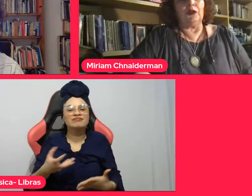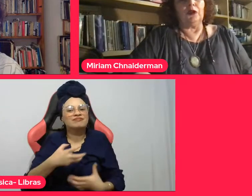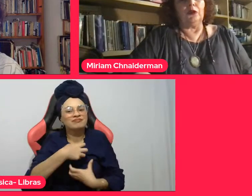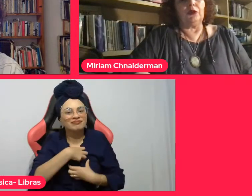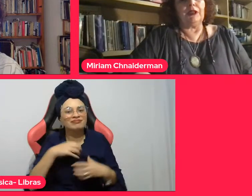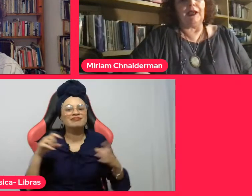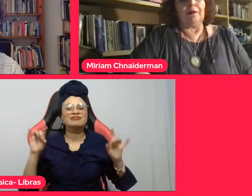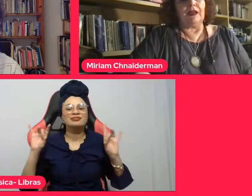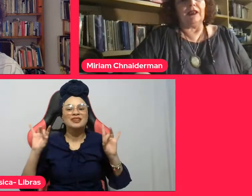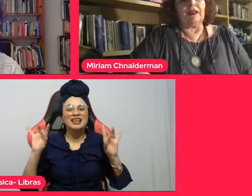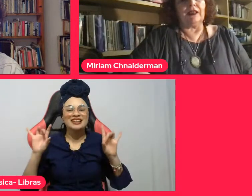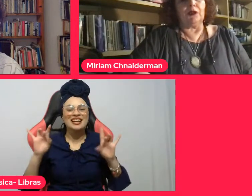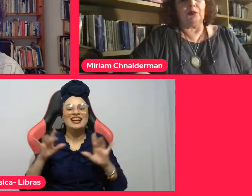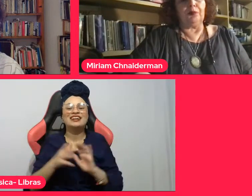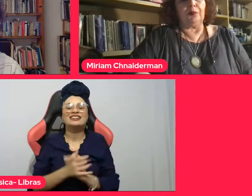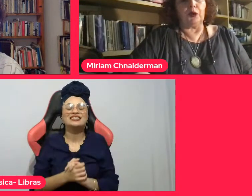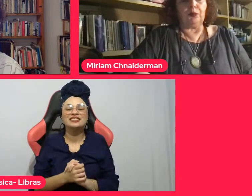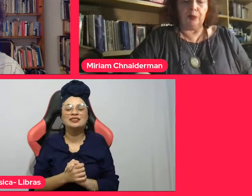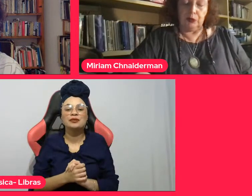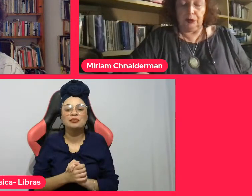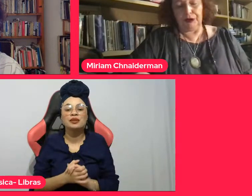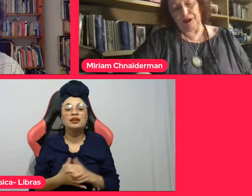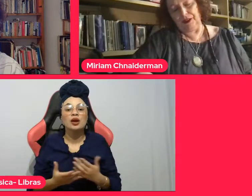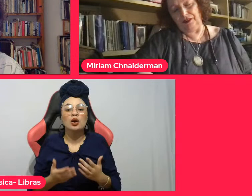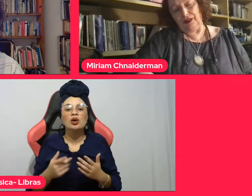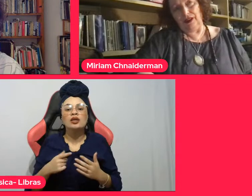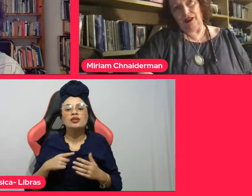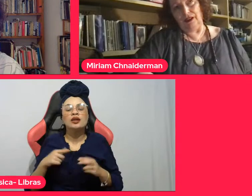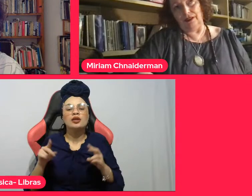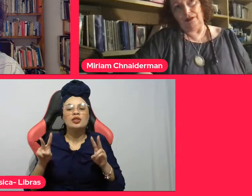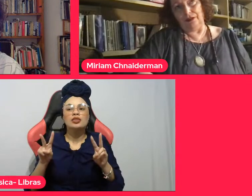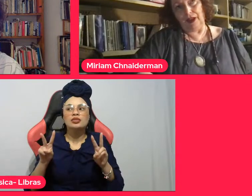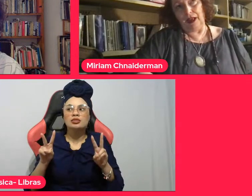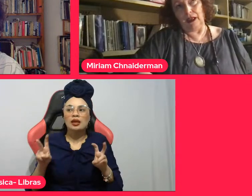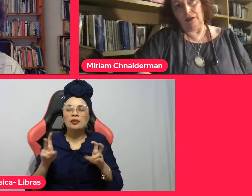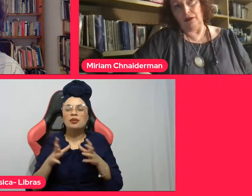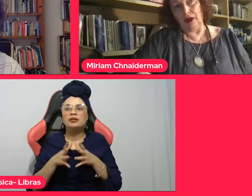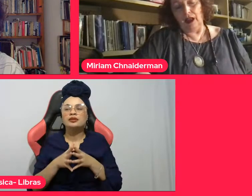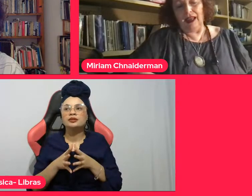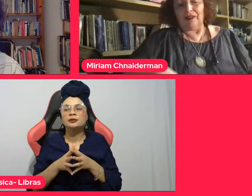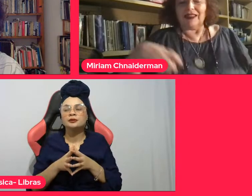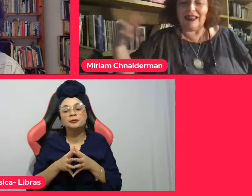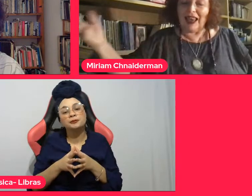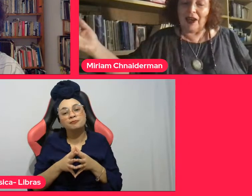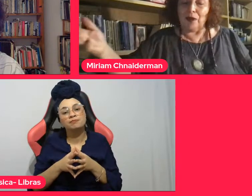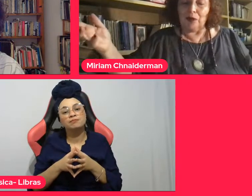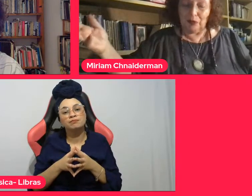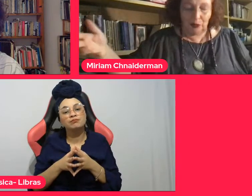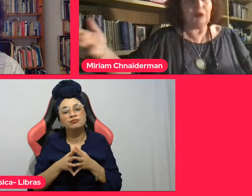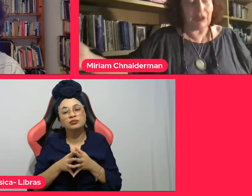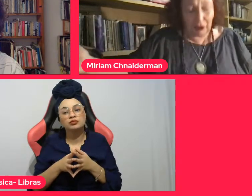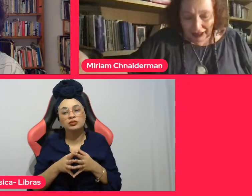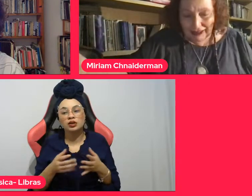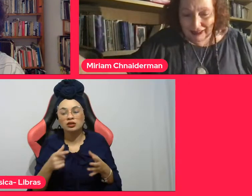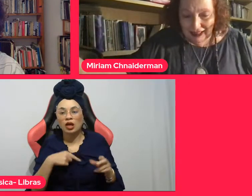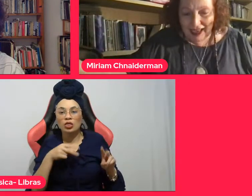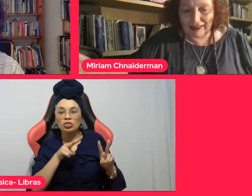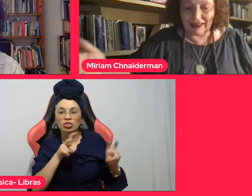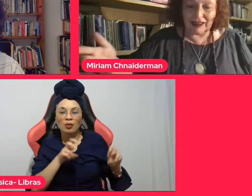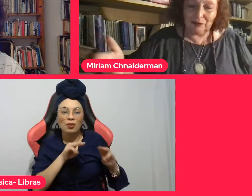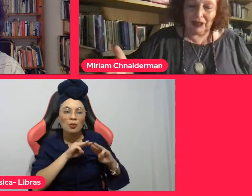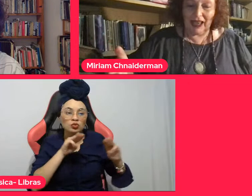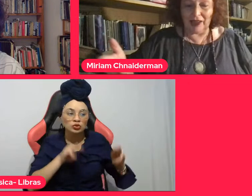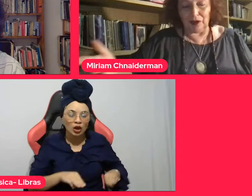O tema que eu propus vem, que é o museu e a